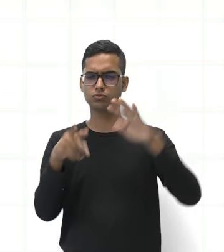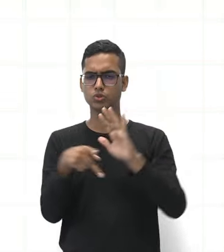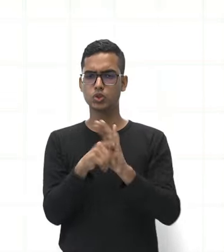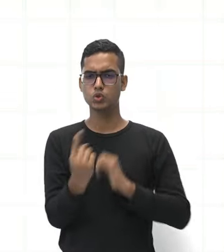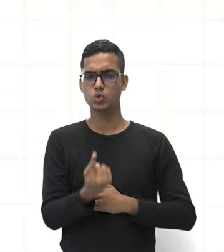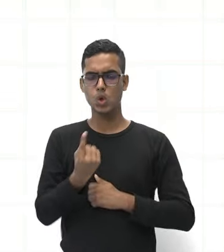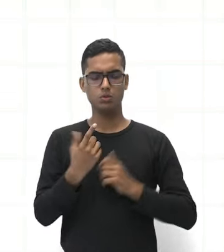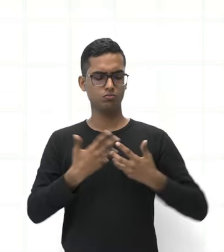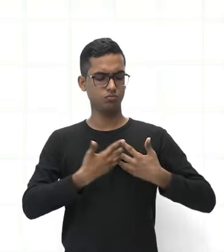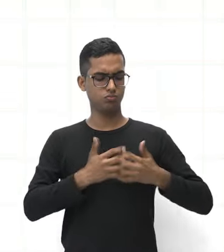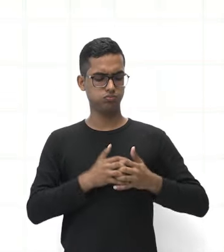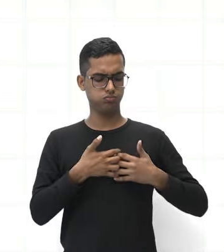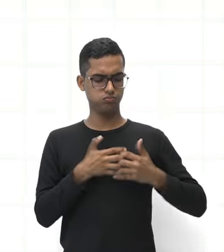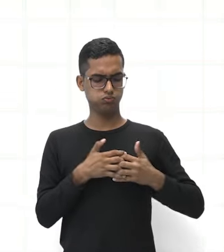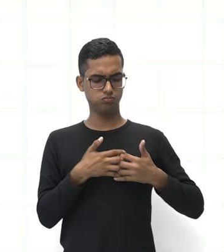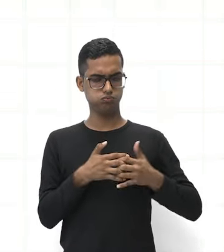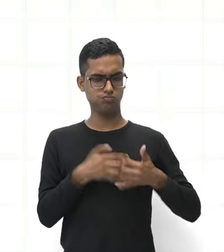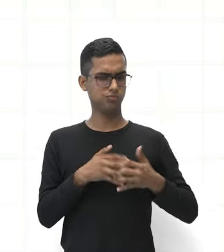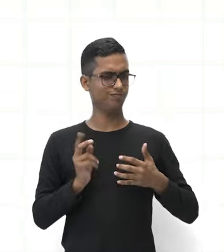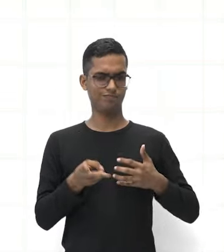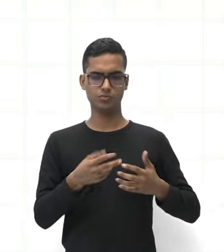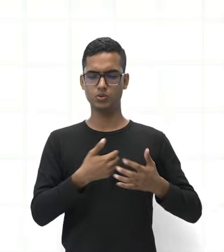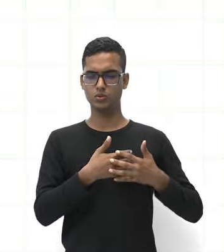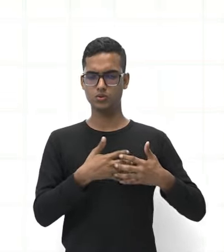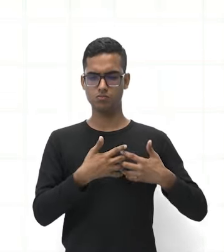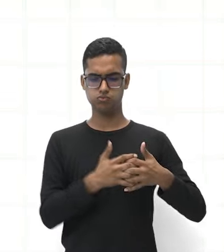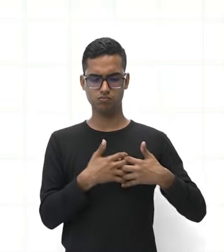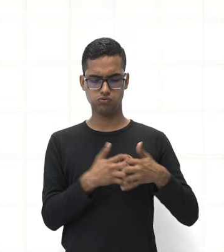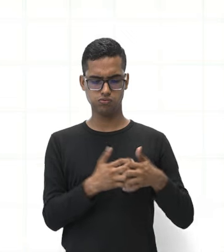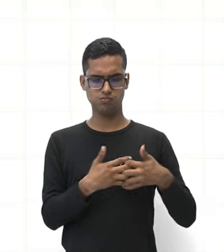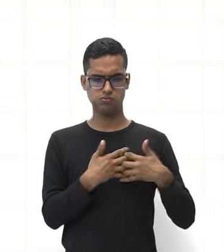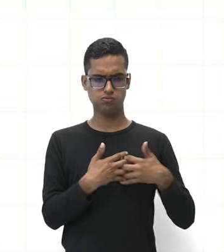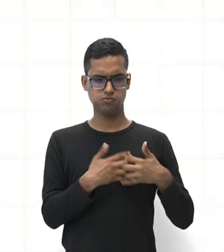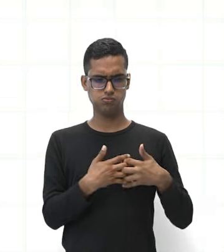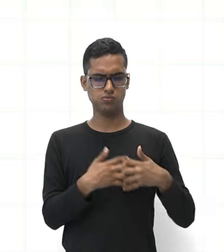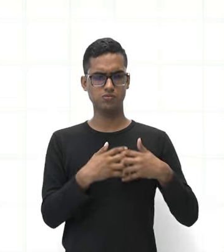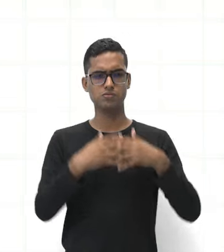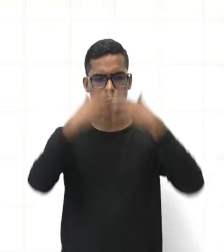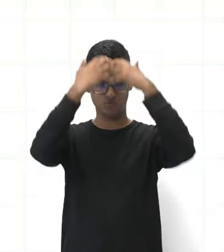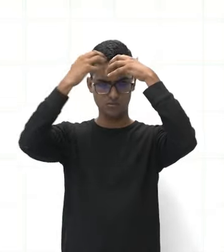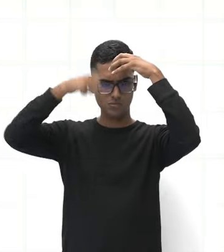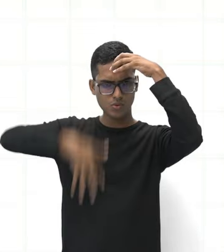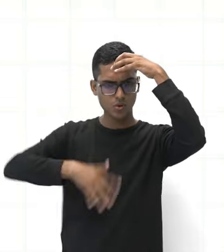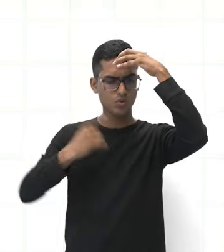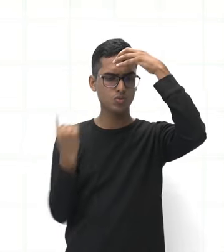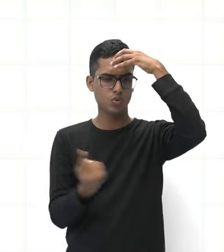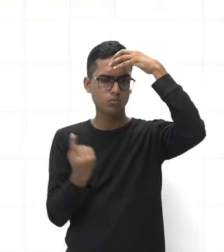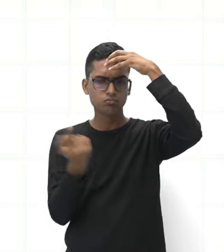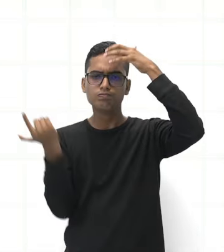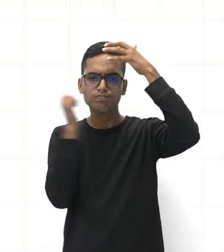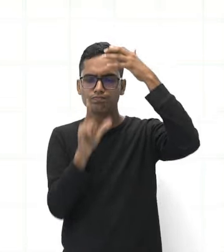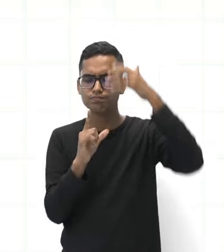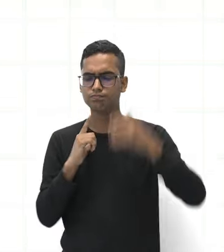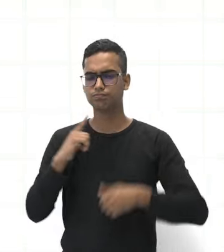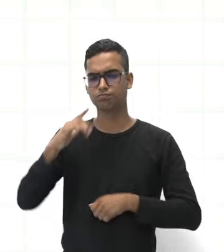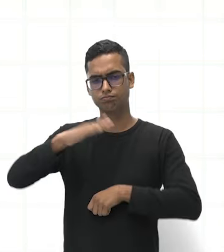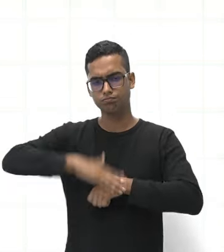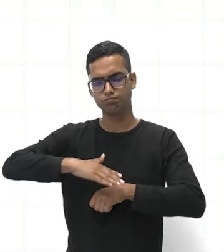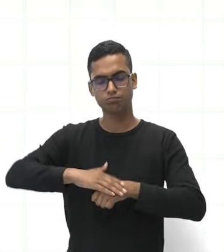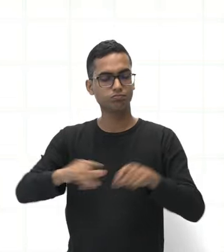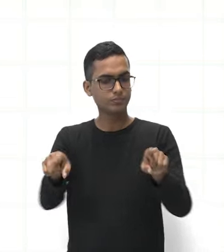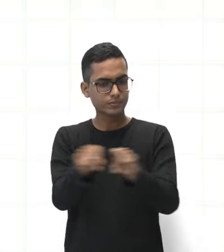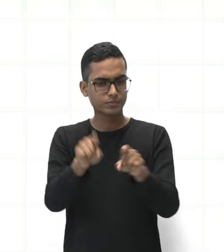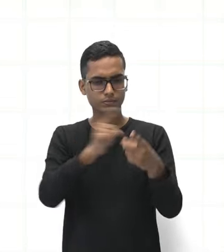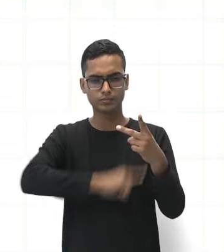seu coração bater. O seu cérebro, né? O seu sistema nervoso faz isso. Ele que controla. O nosso